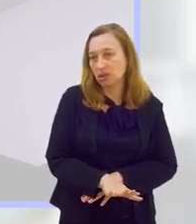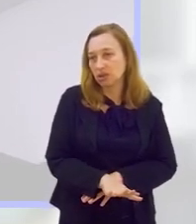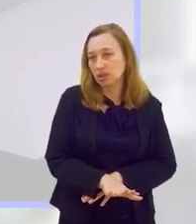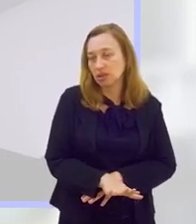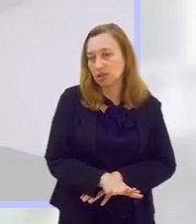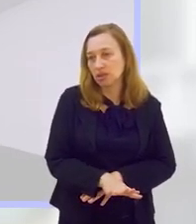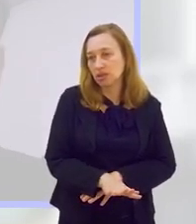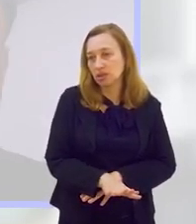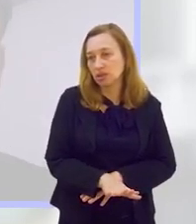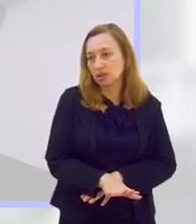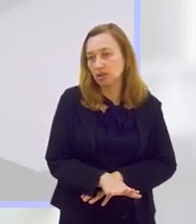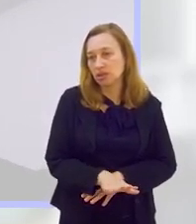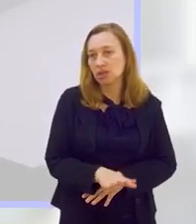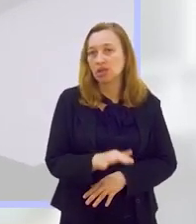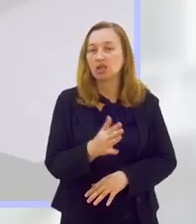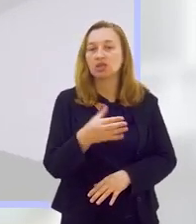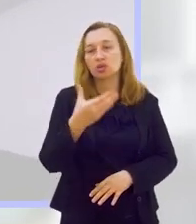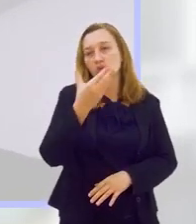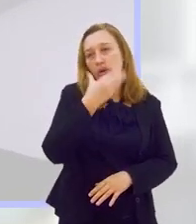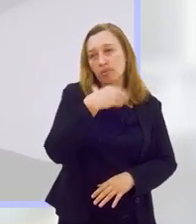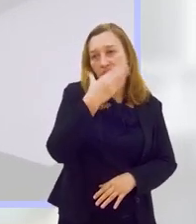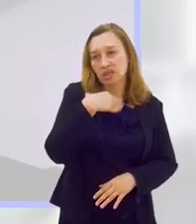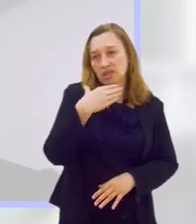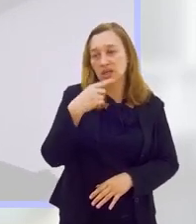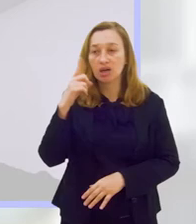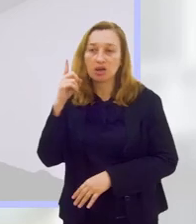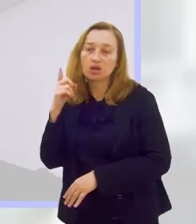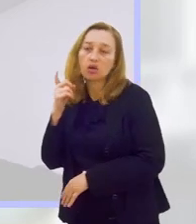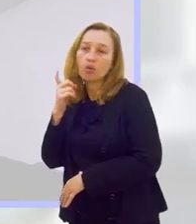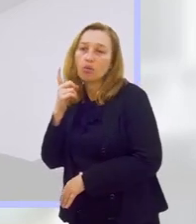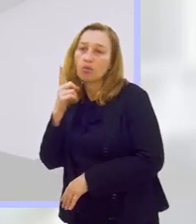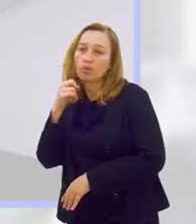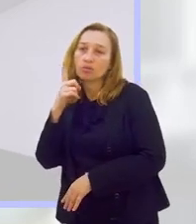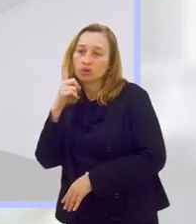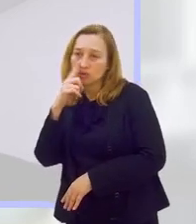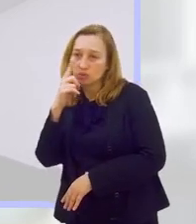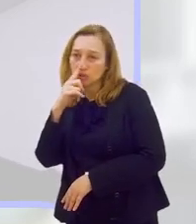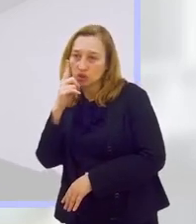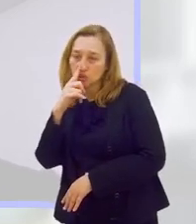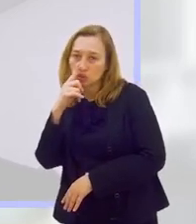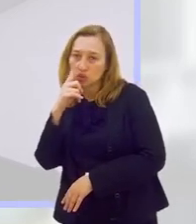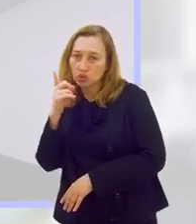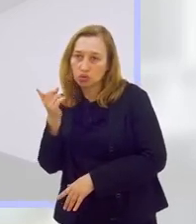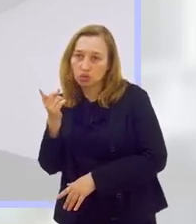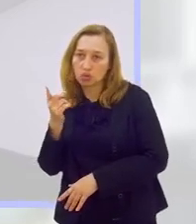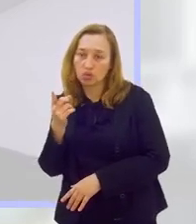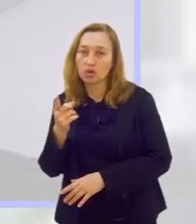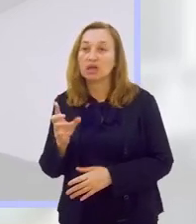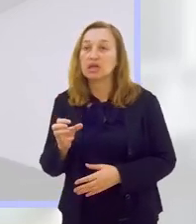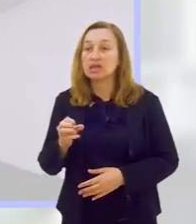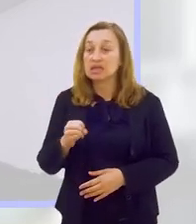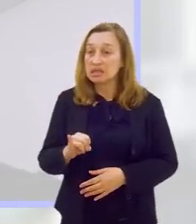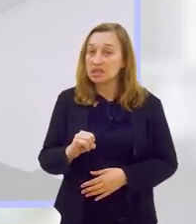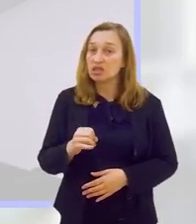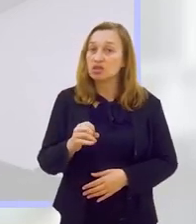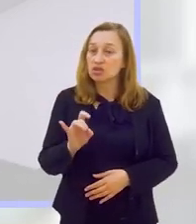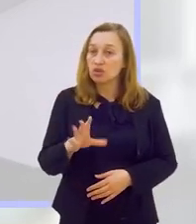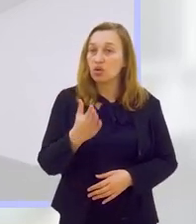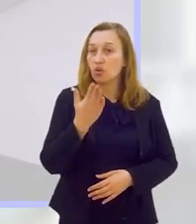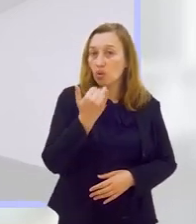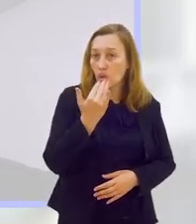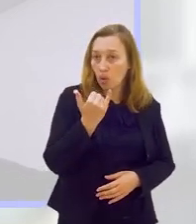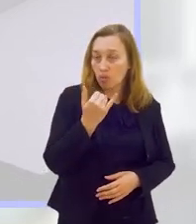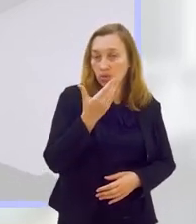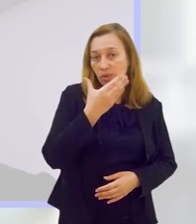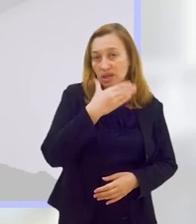entre uma maçã e um biscoito recheado. Se ela nunca experimentou o biscoito recheado, por exemplo, ela não vai escolher primeiro o biscoito recheado.